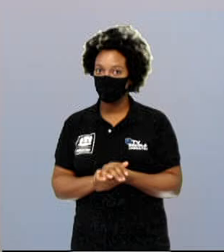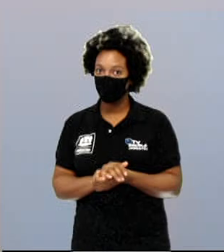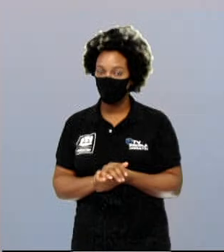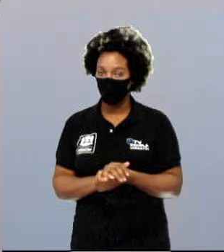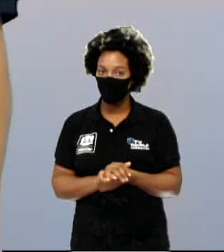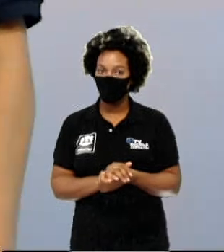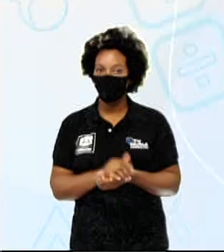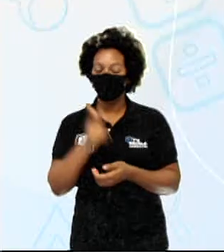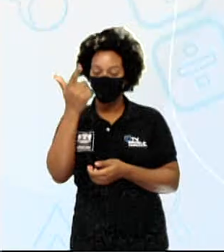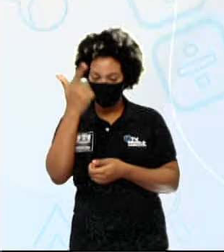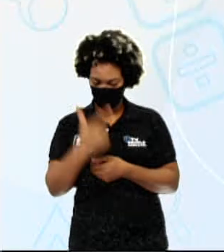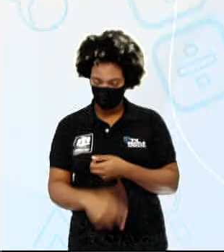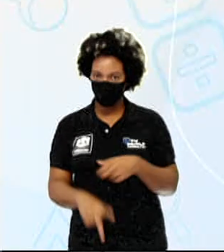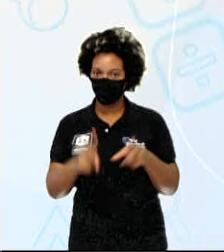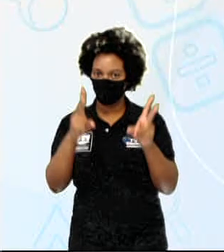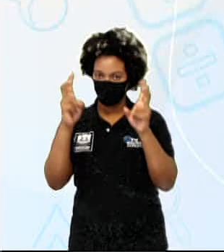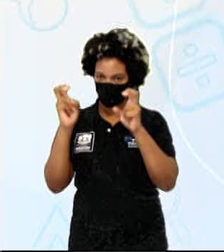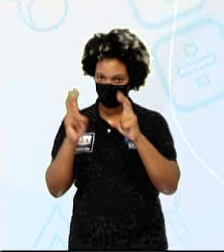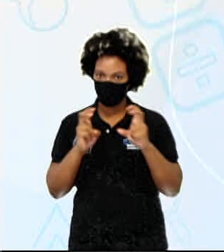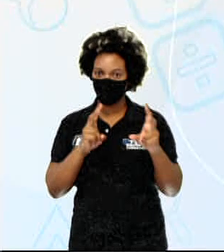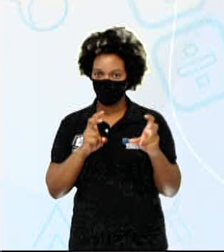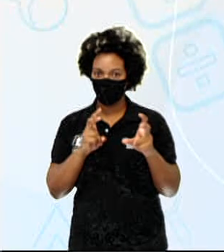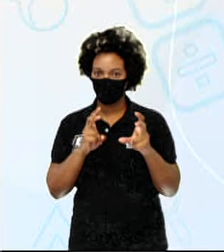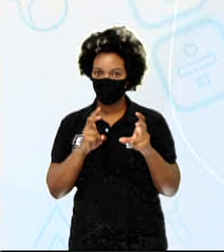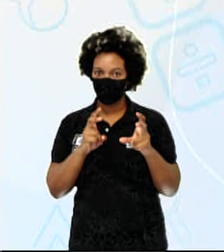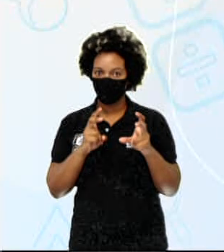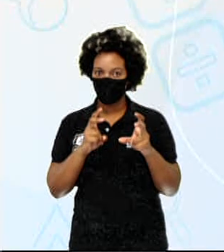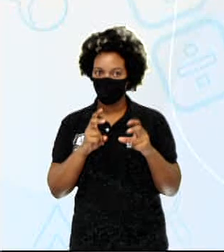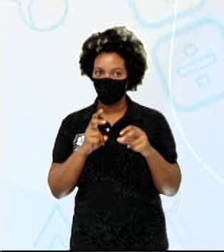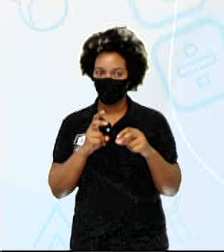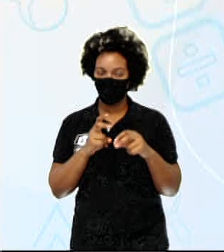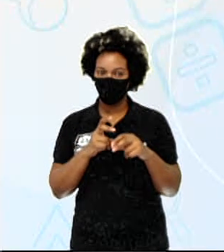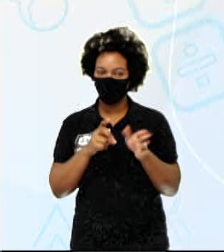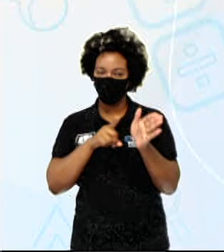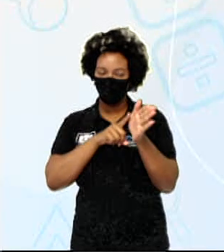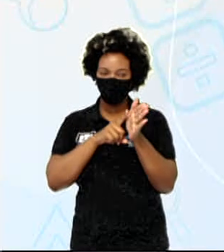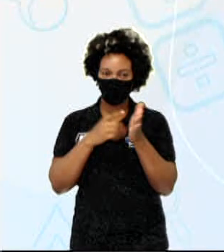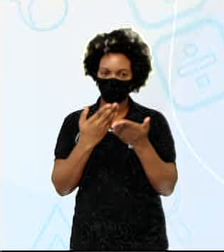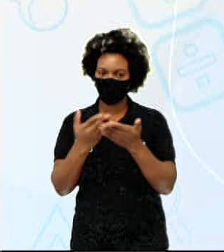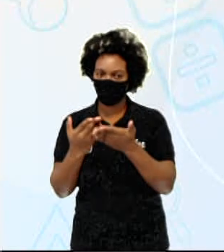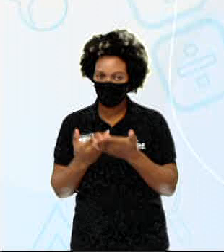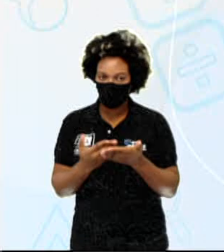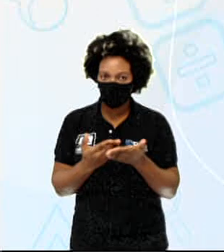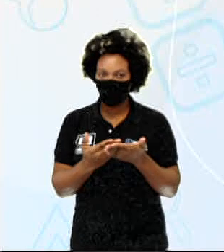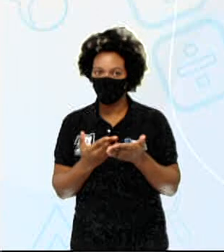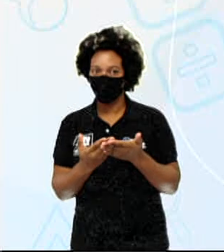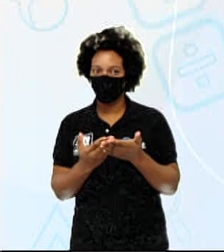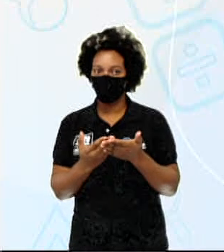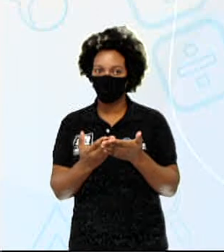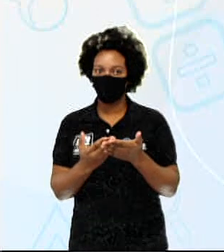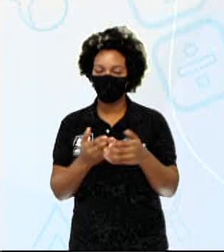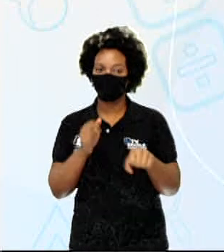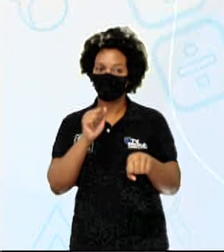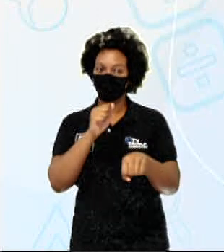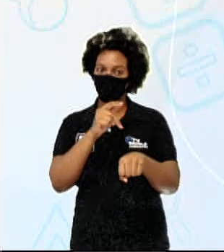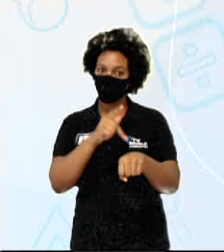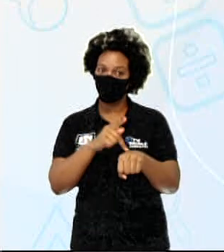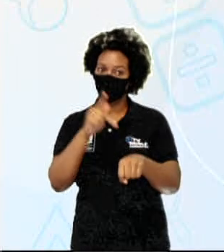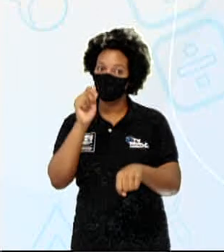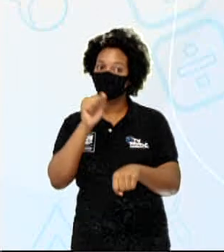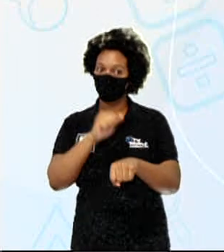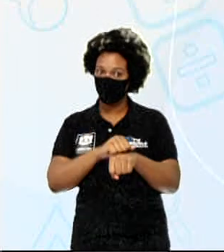revisando, vamos ver bem direitinho o que é que a gente estudou agora sobre o Paleolítico.